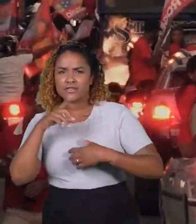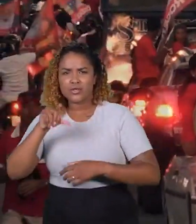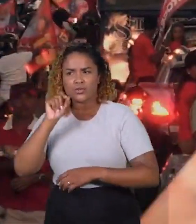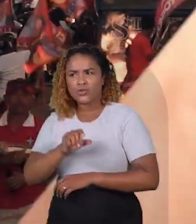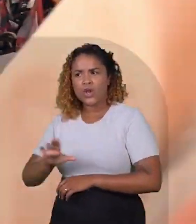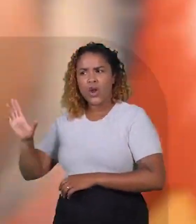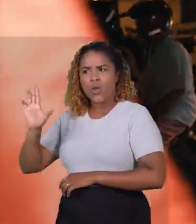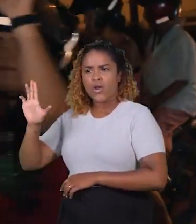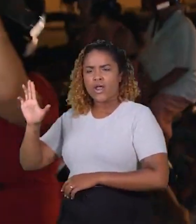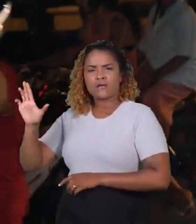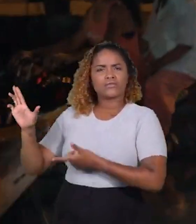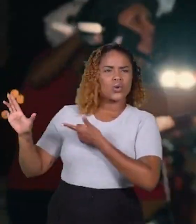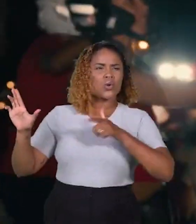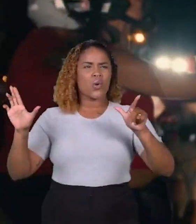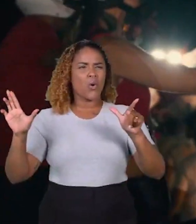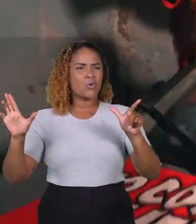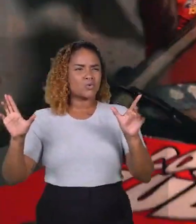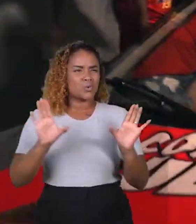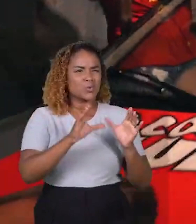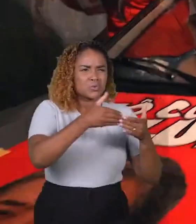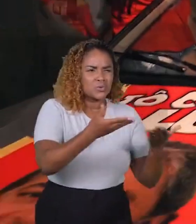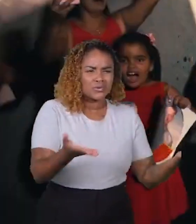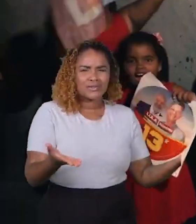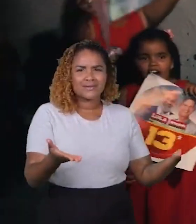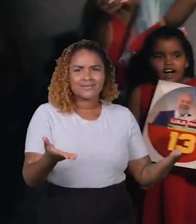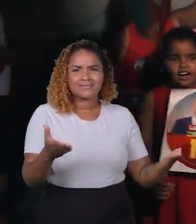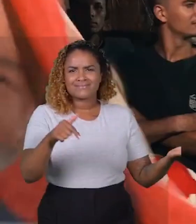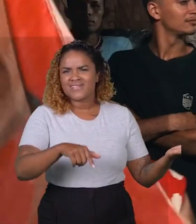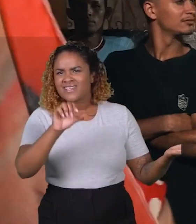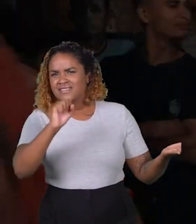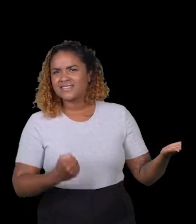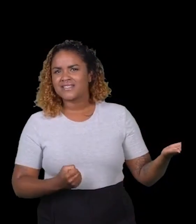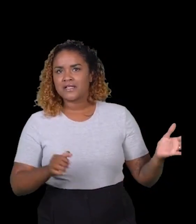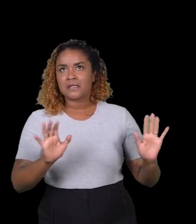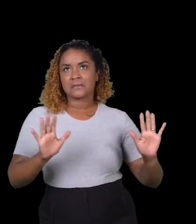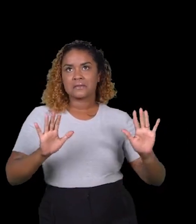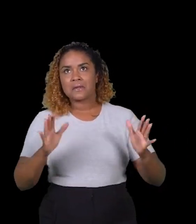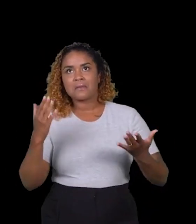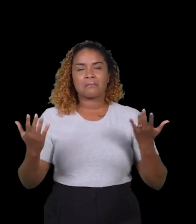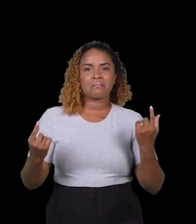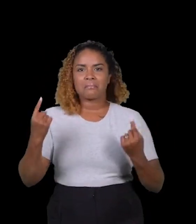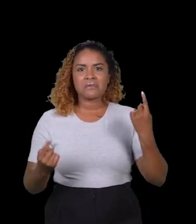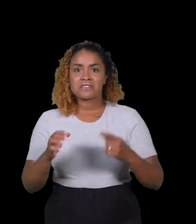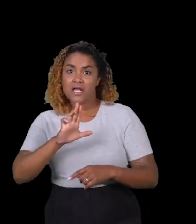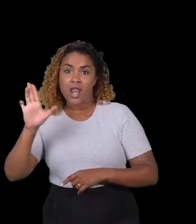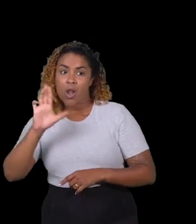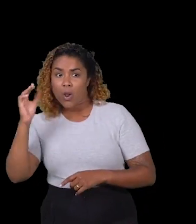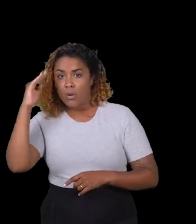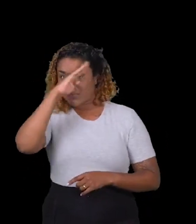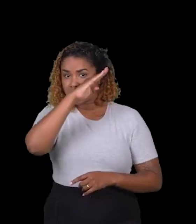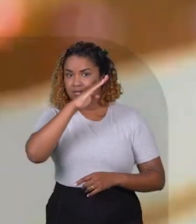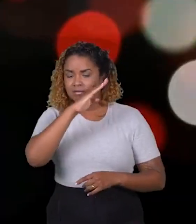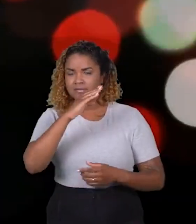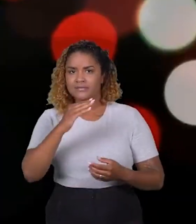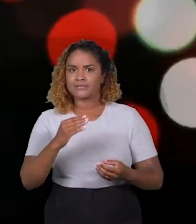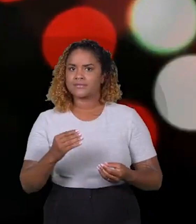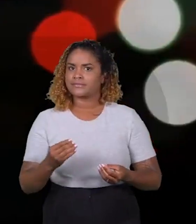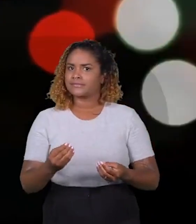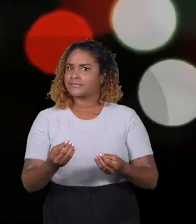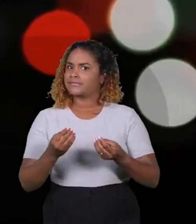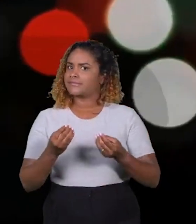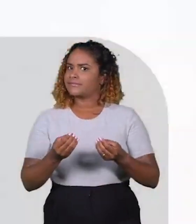sentido eleger Lula e colocar um político de ocasião aqui em Sergipe? Não importa o presidente, se é Lula ou Bolsonaro.